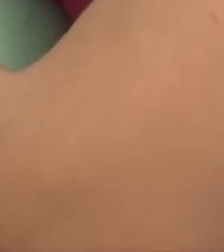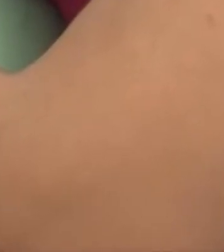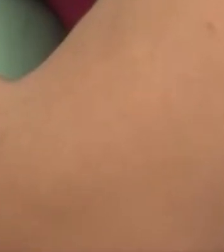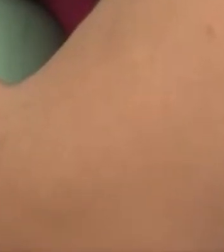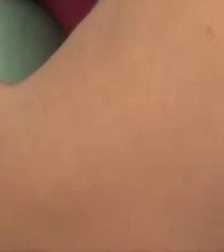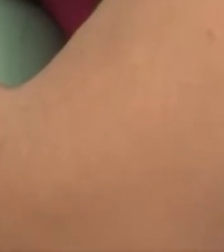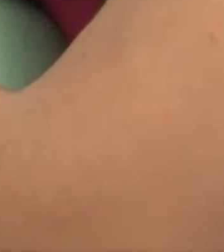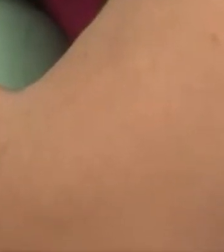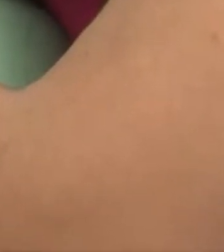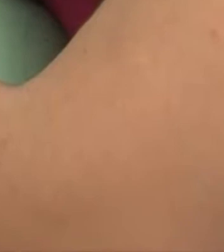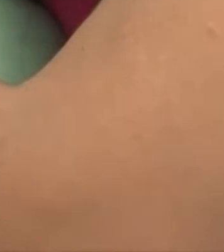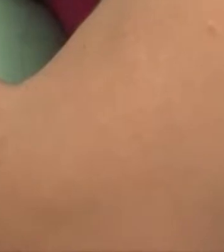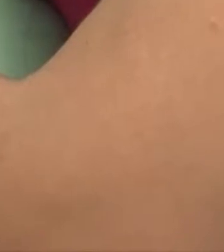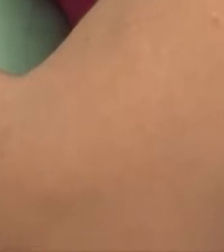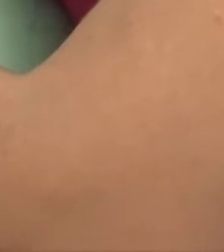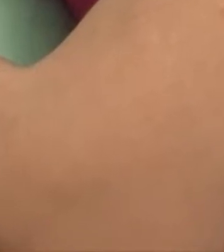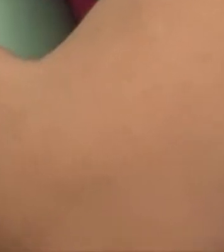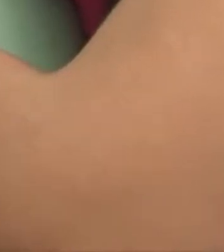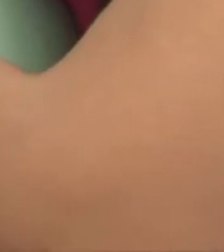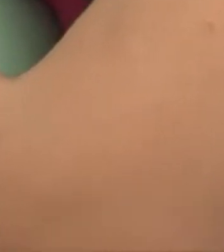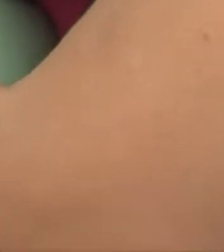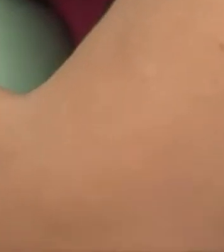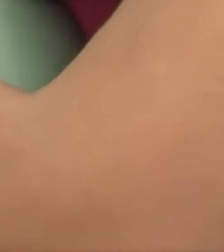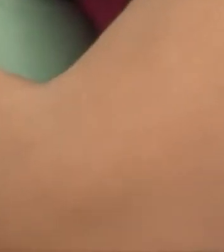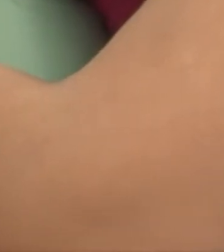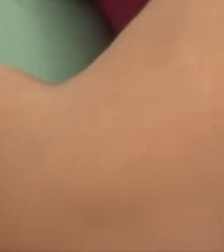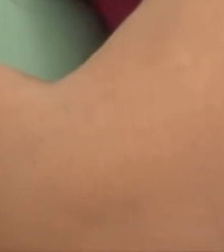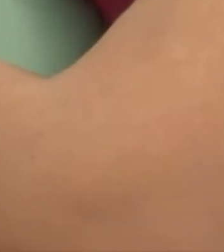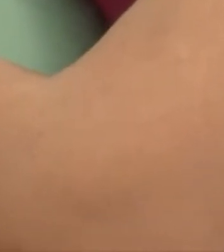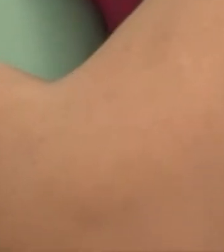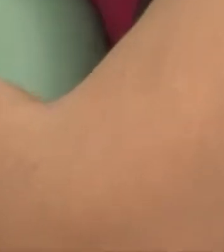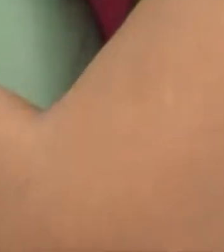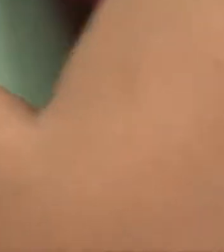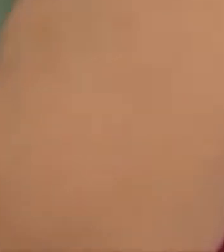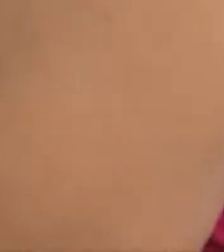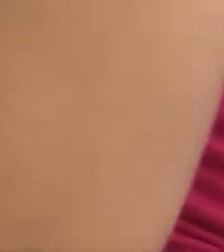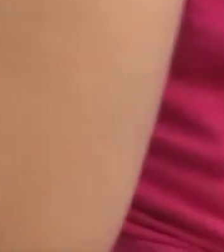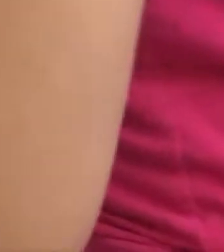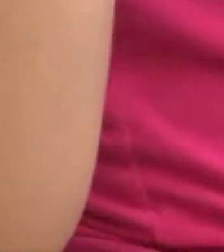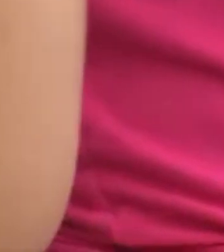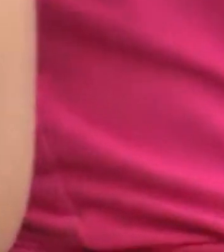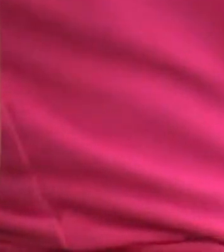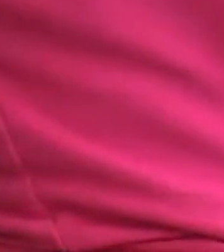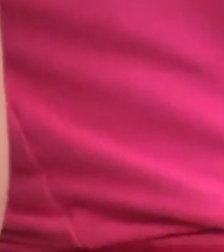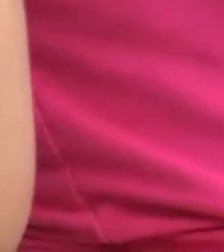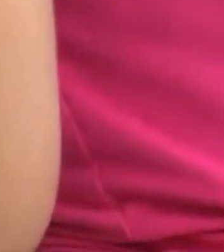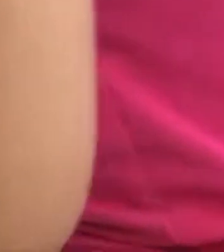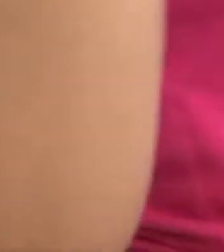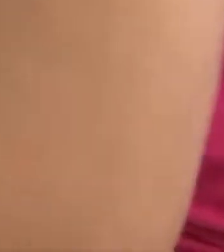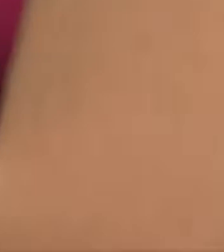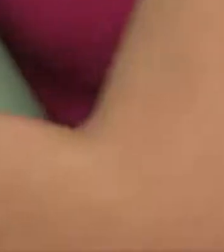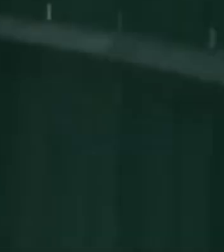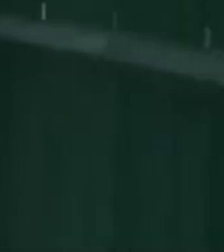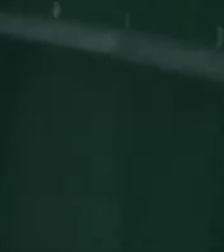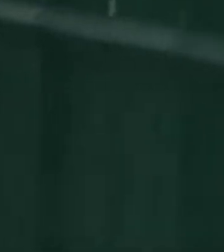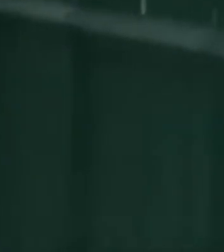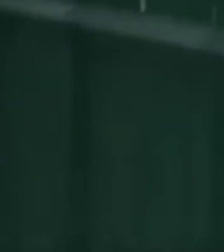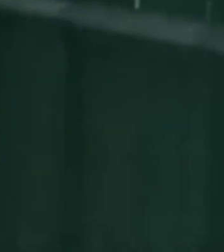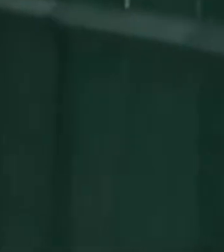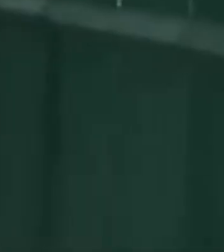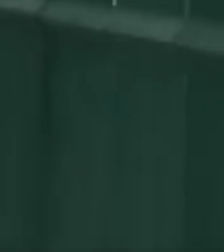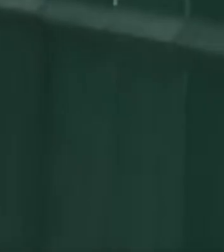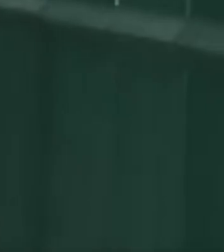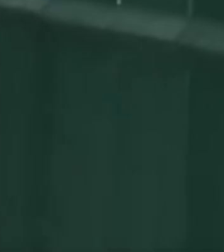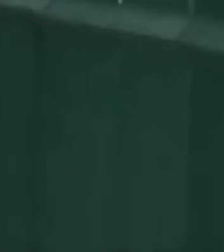contendo 4.468 ataques ou insultos dirigidos a 97 candidatas. O